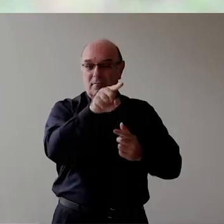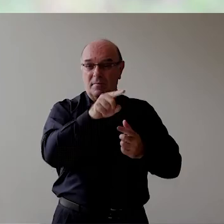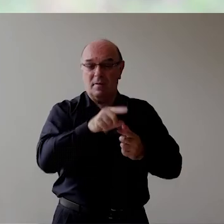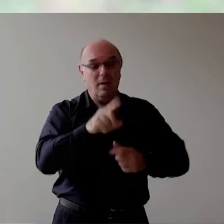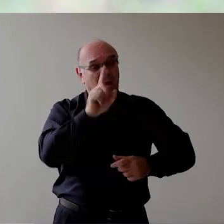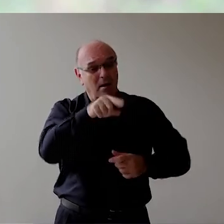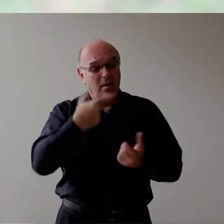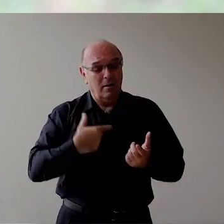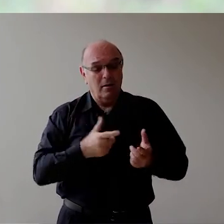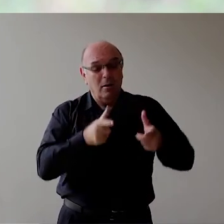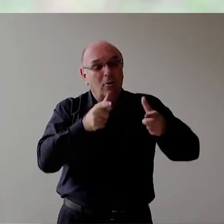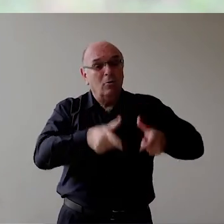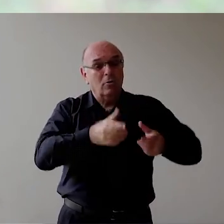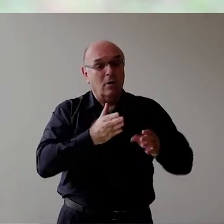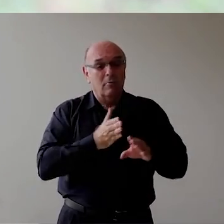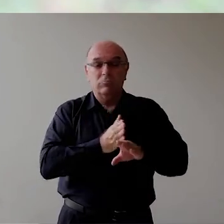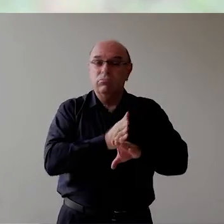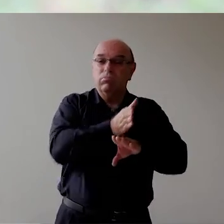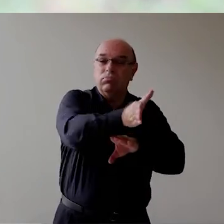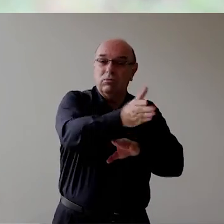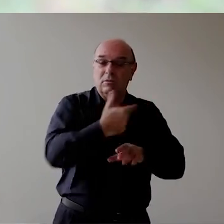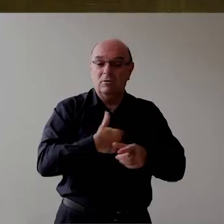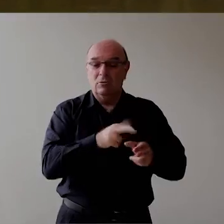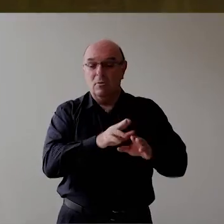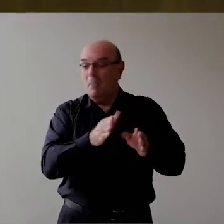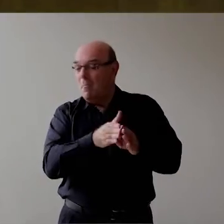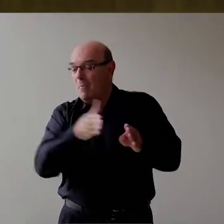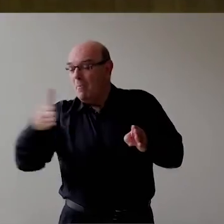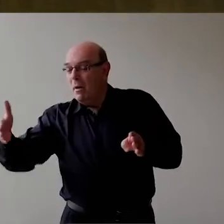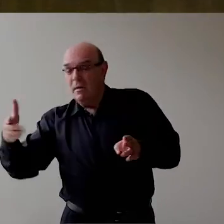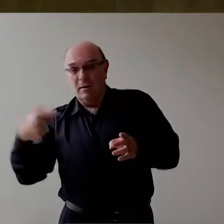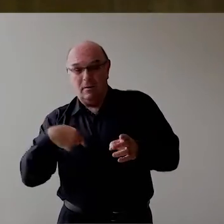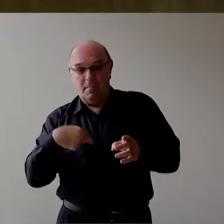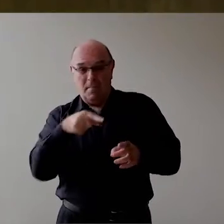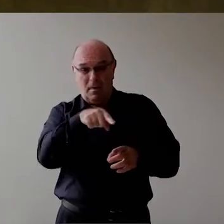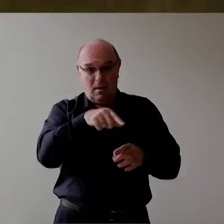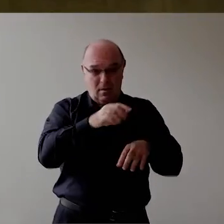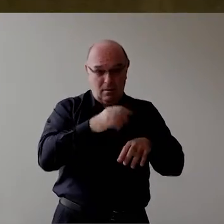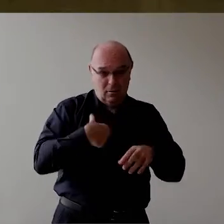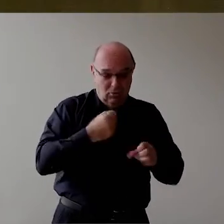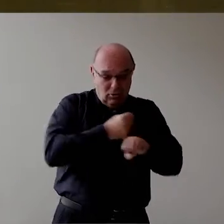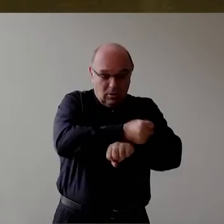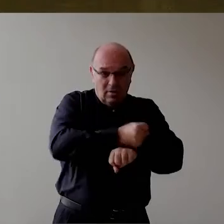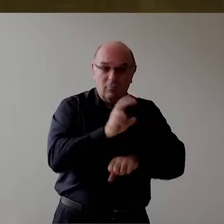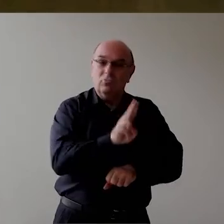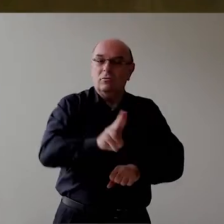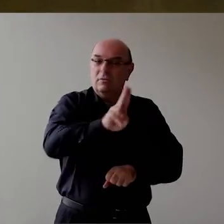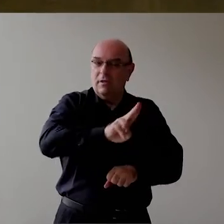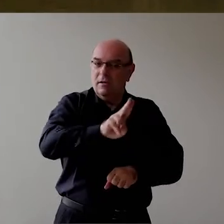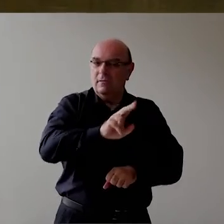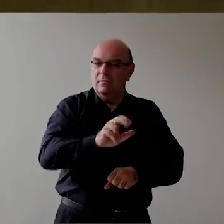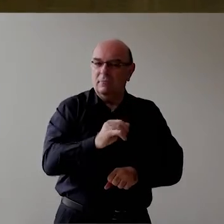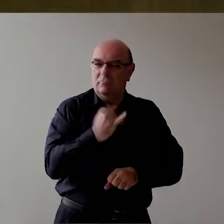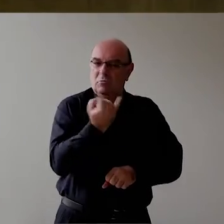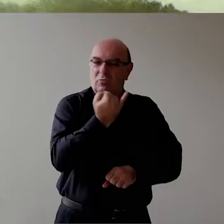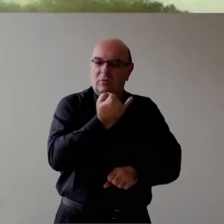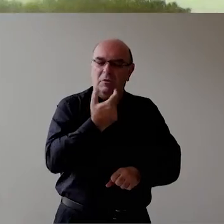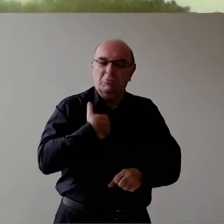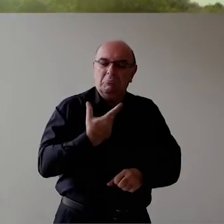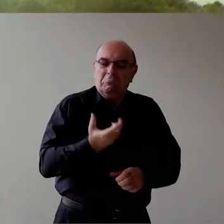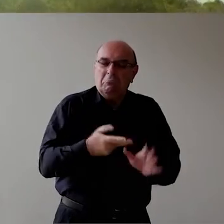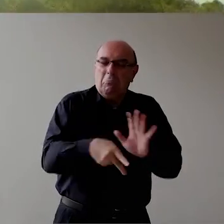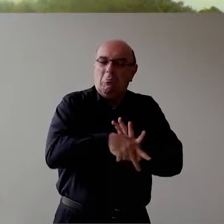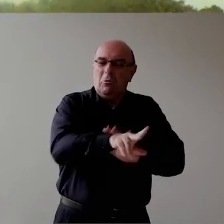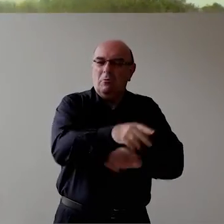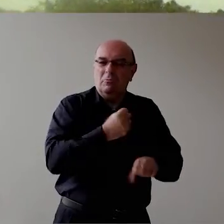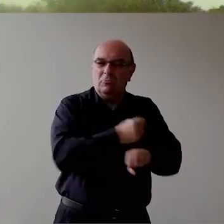Que seria uma travessia Paralela Que eles usavam Para seus benefícios As informações Que a